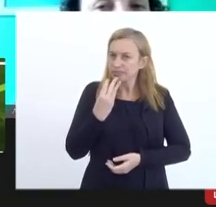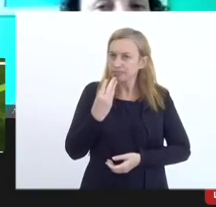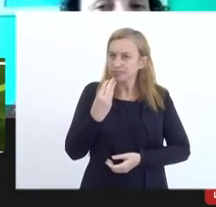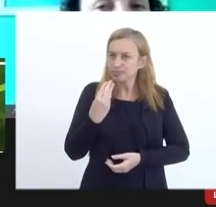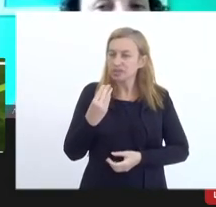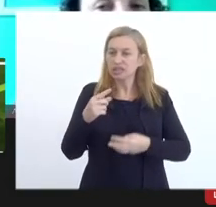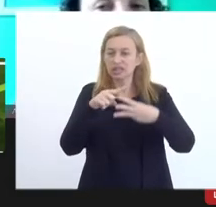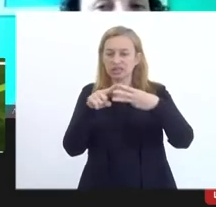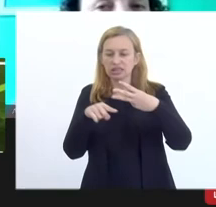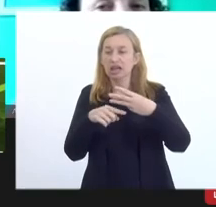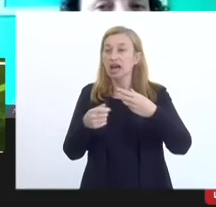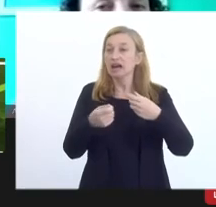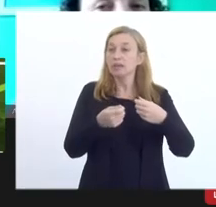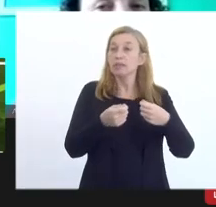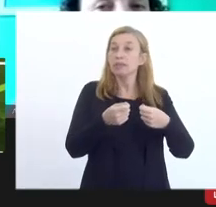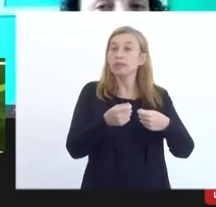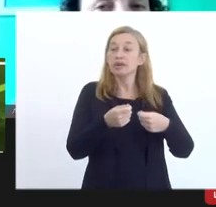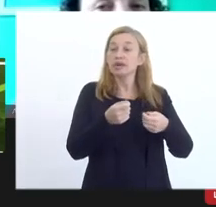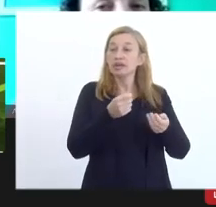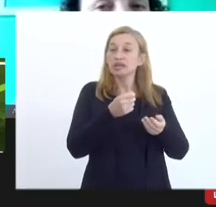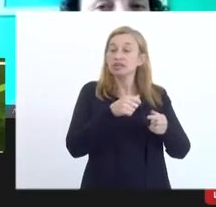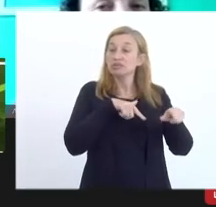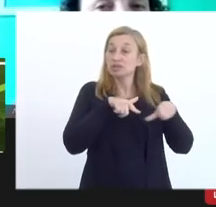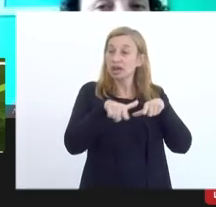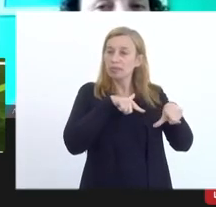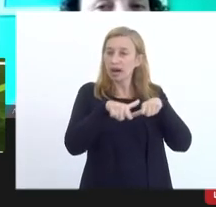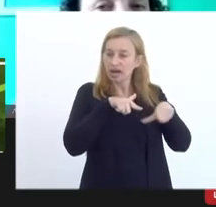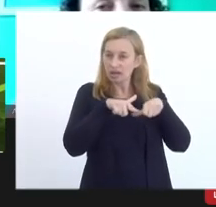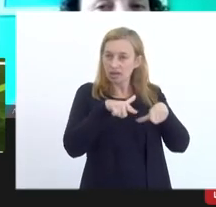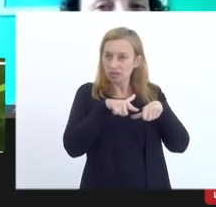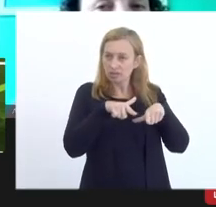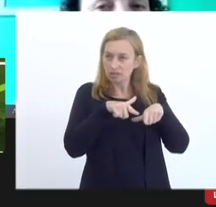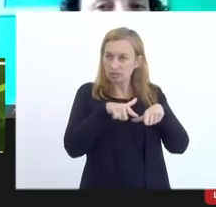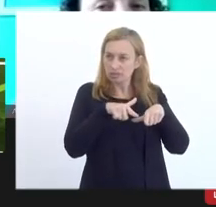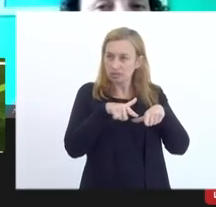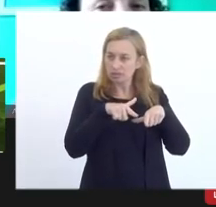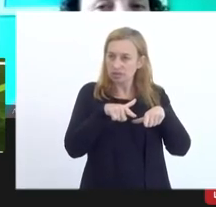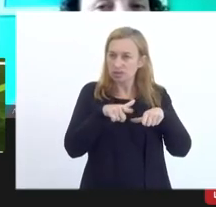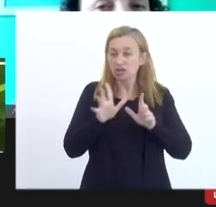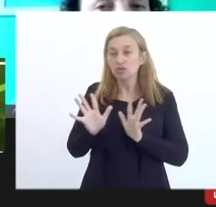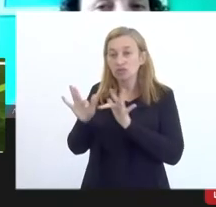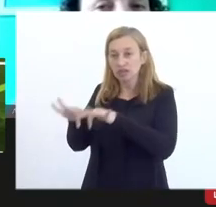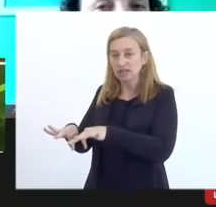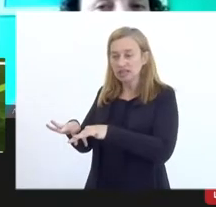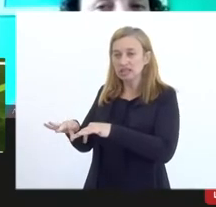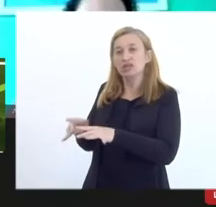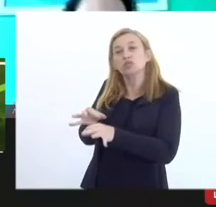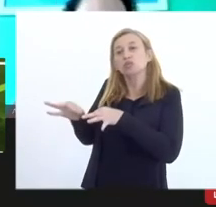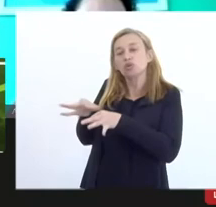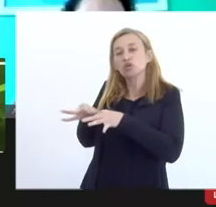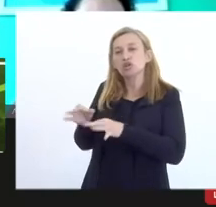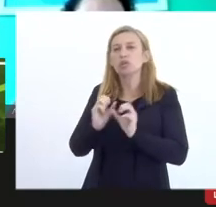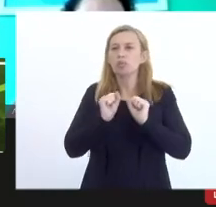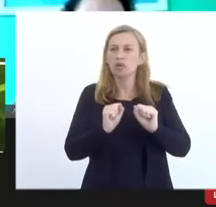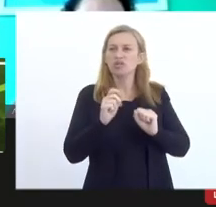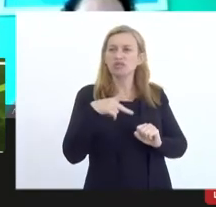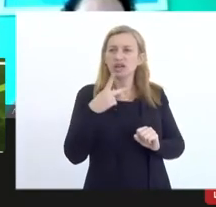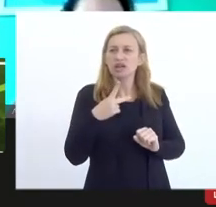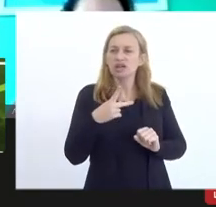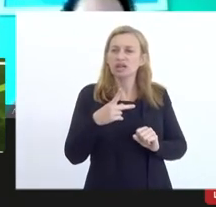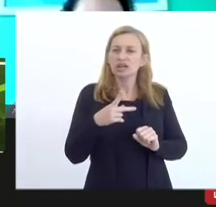prestação de contas e o pari-passo da execução do projeto a gente pode dizer a